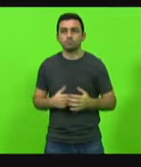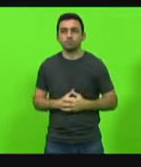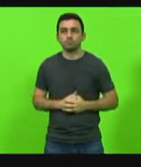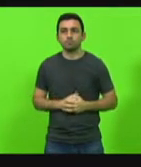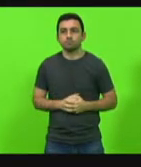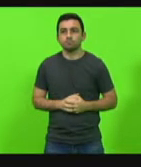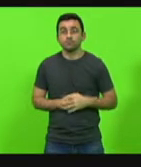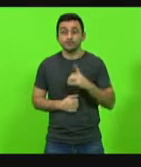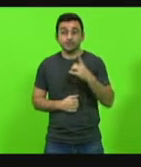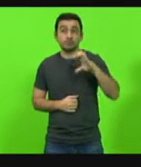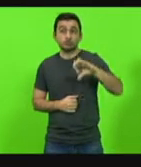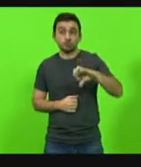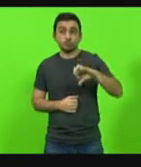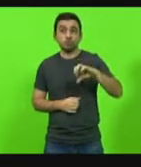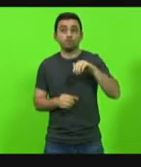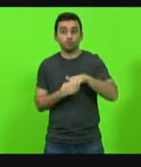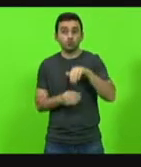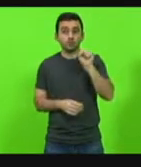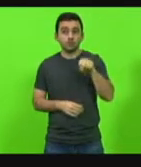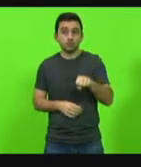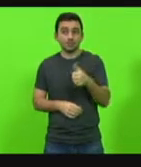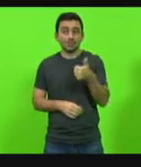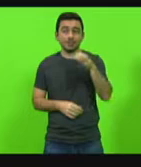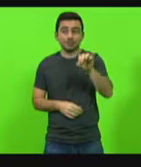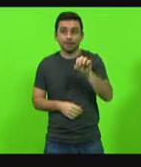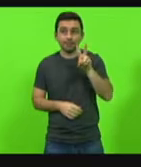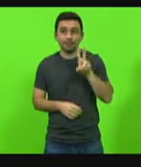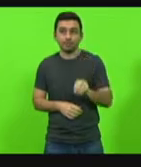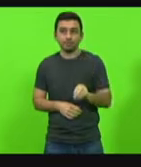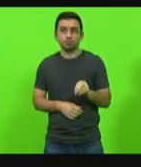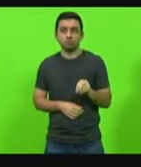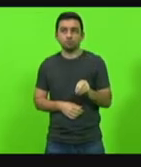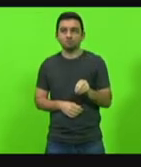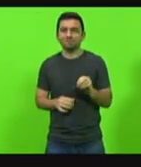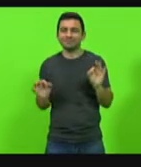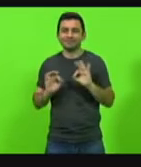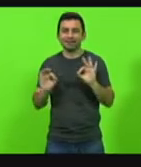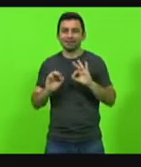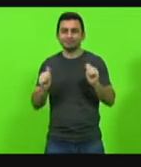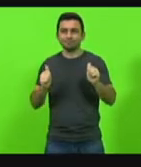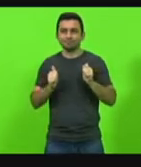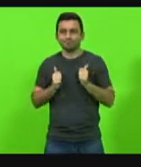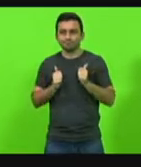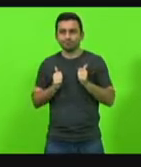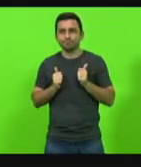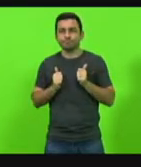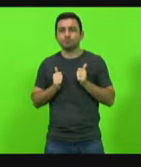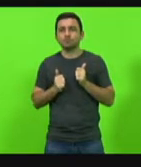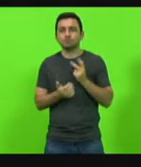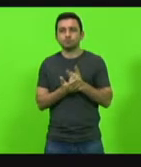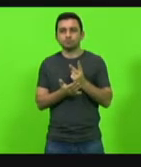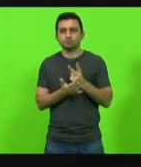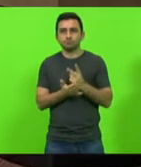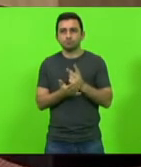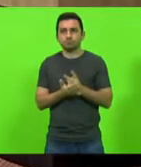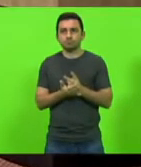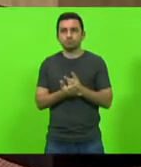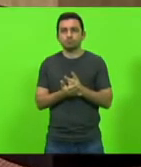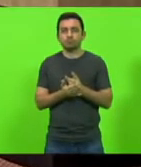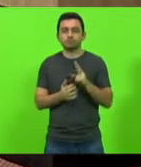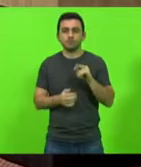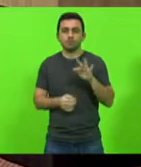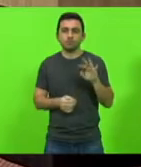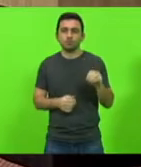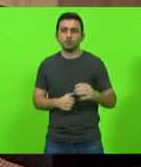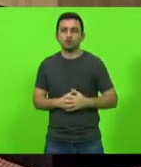19 votos sim 10 votos não nenhuma abstenção está mantido o veto